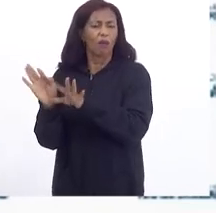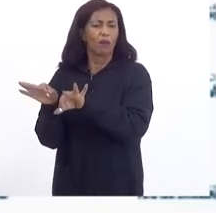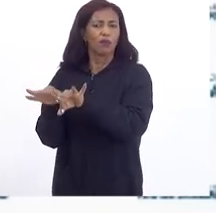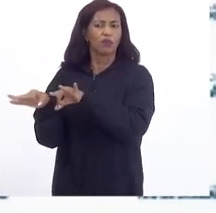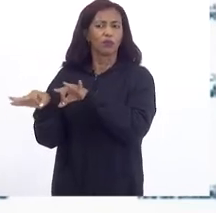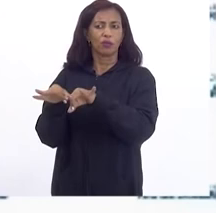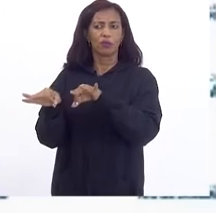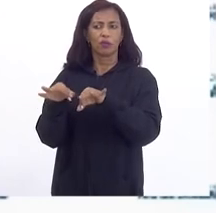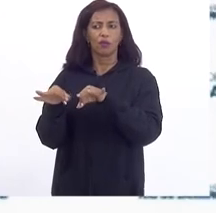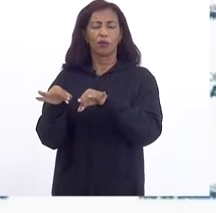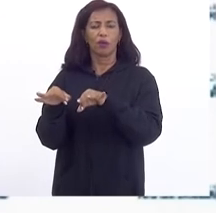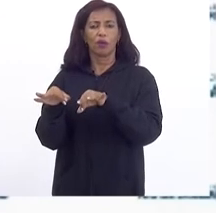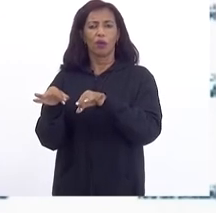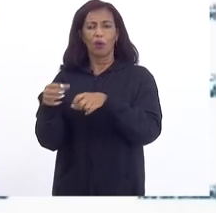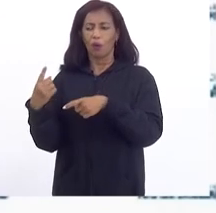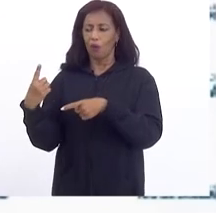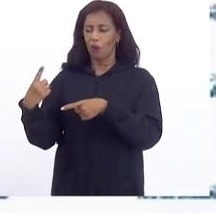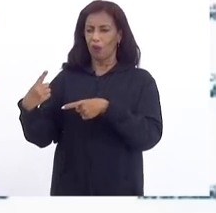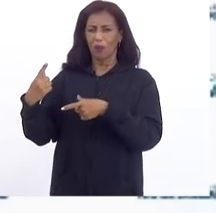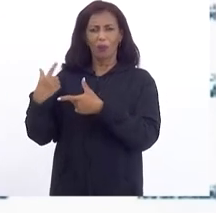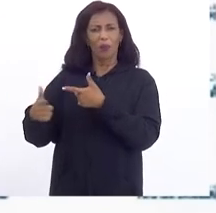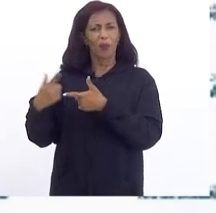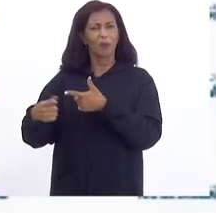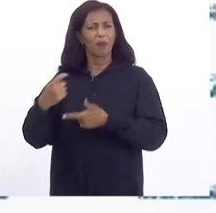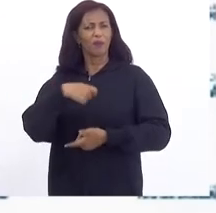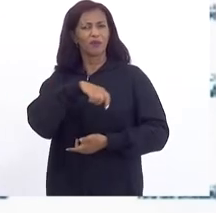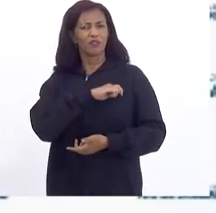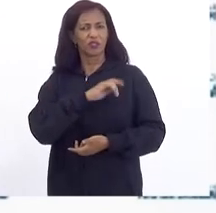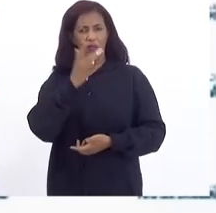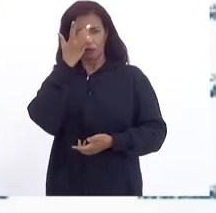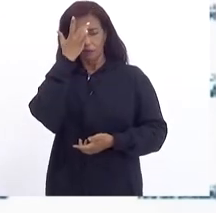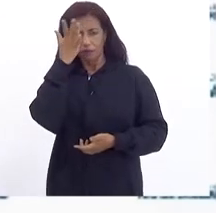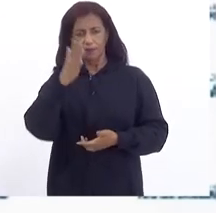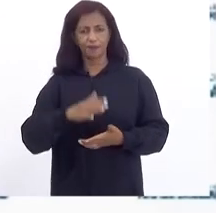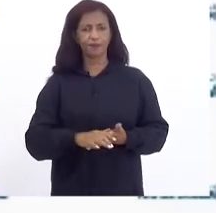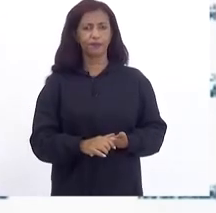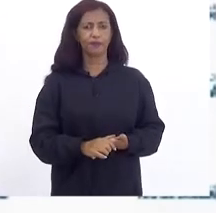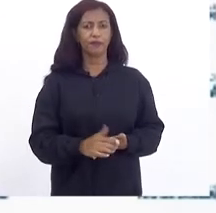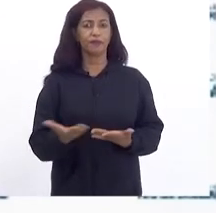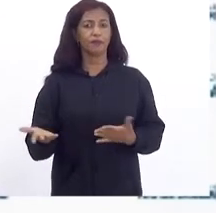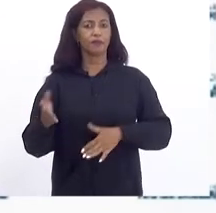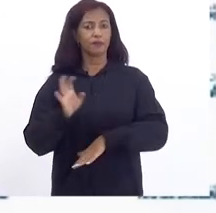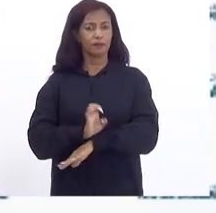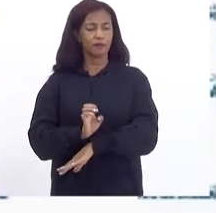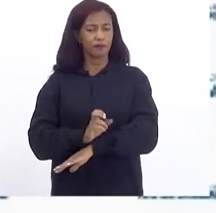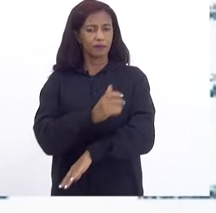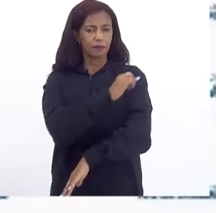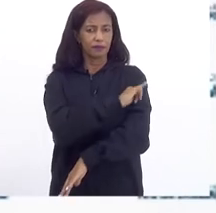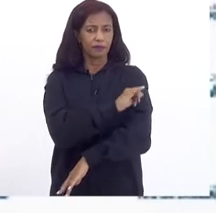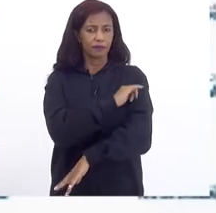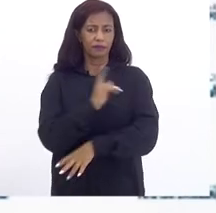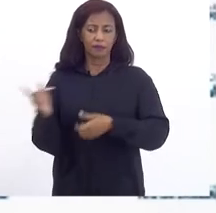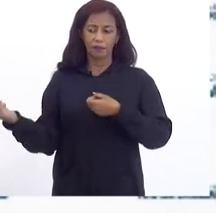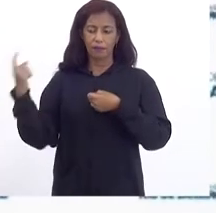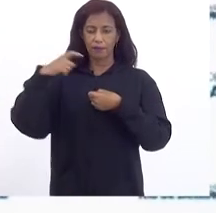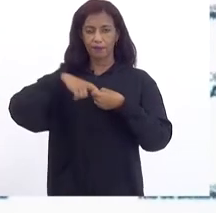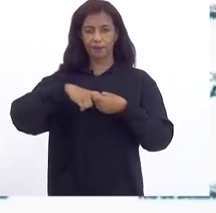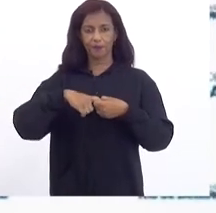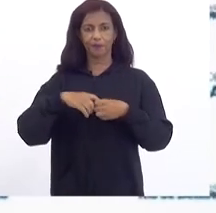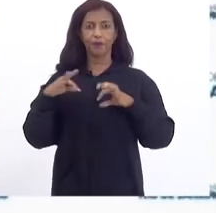A guerra fiscal E Facilitaria E aí O Rio de Janeiro Naturalmente Retomaria